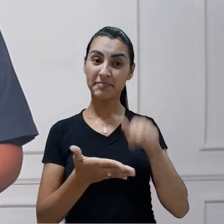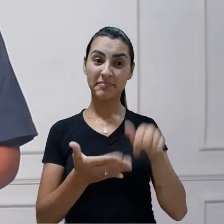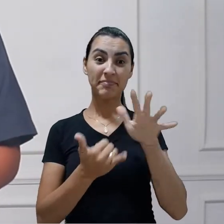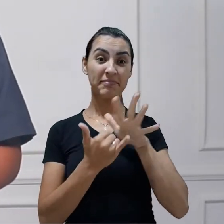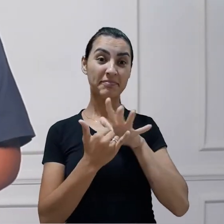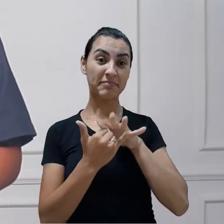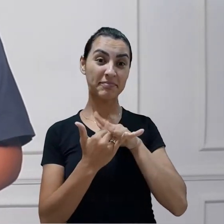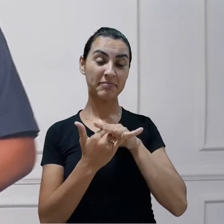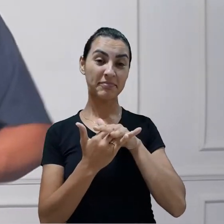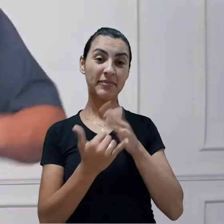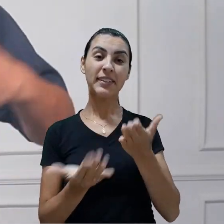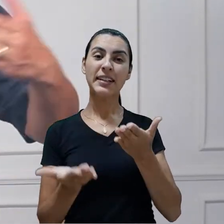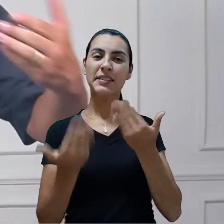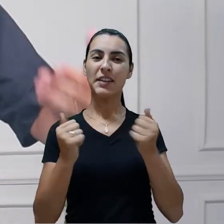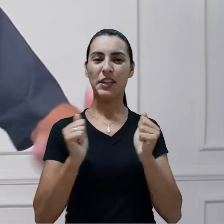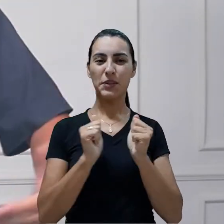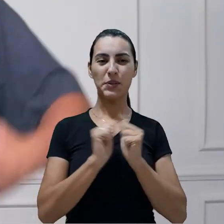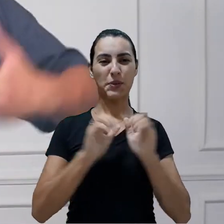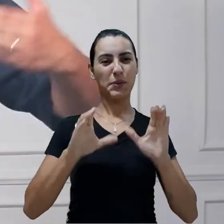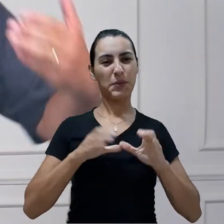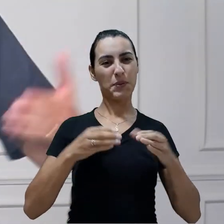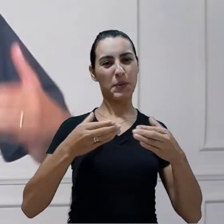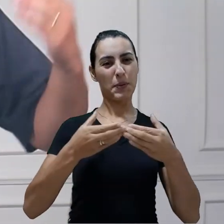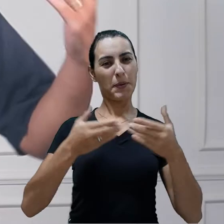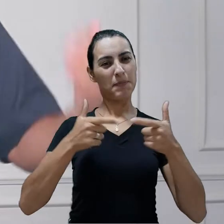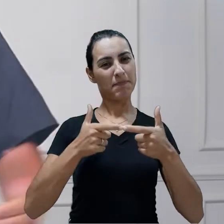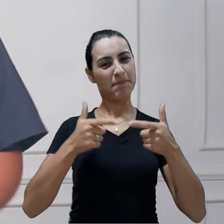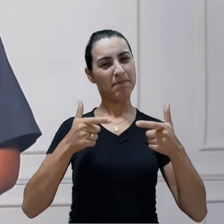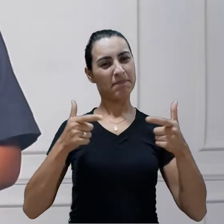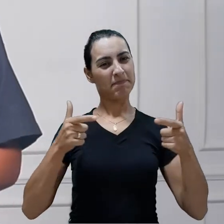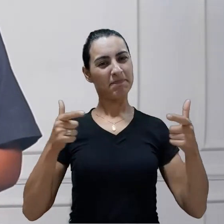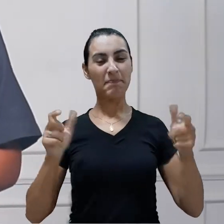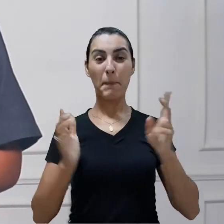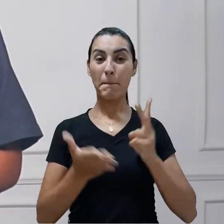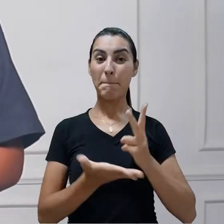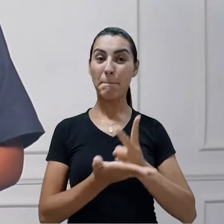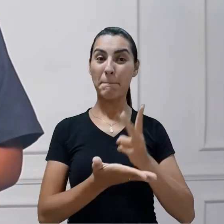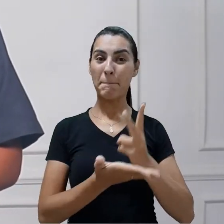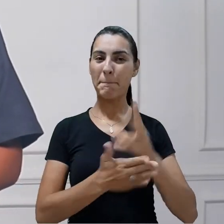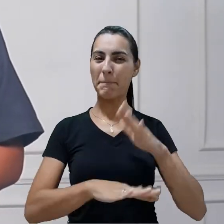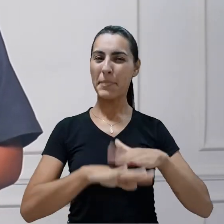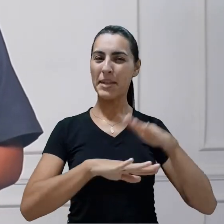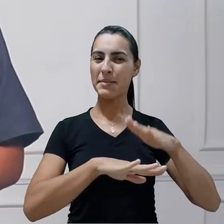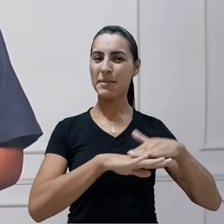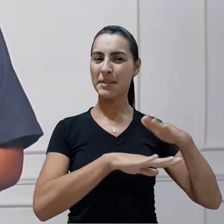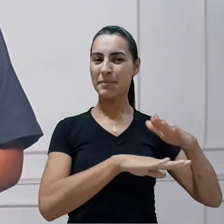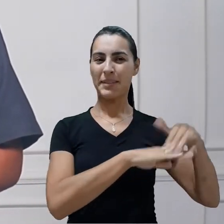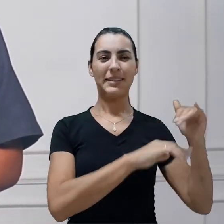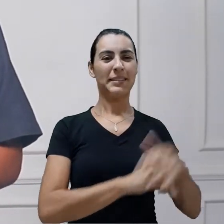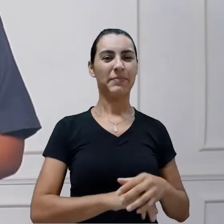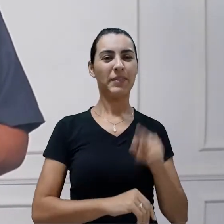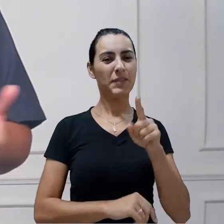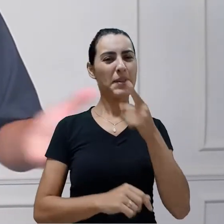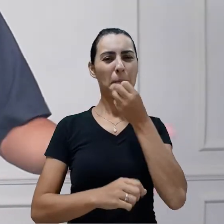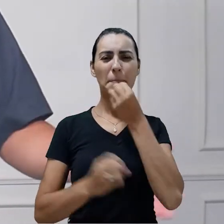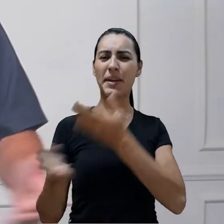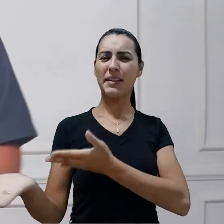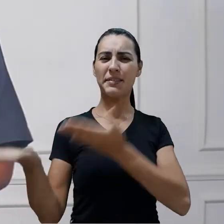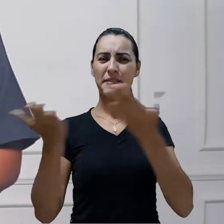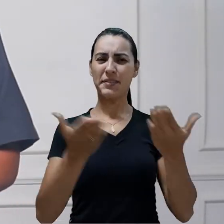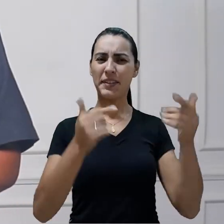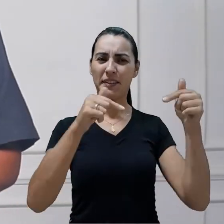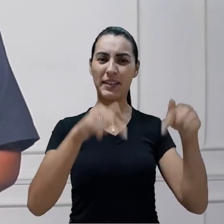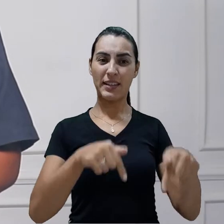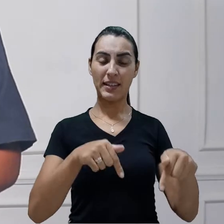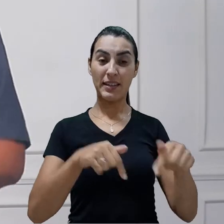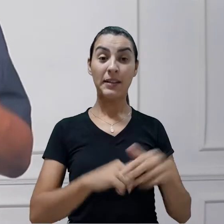venha fazer parte desta comunidade que vai crescendo cada dia mais. Você é sempre bem-vindo! Se quiser,